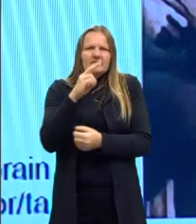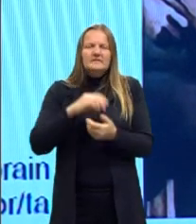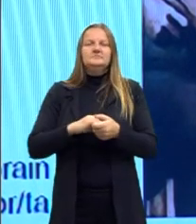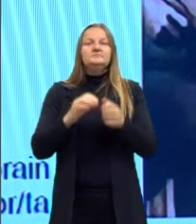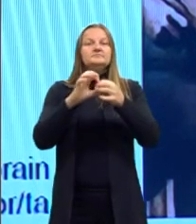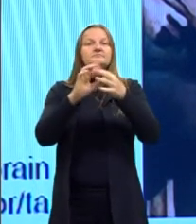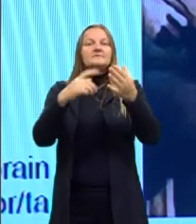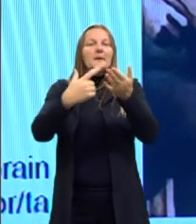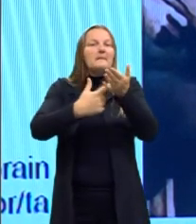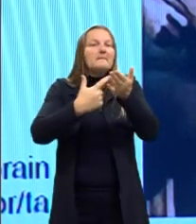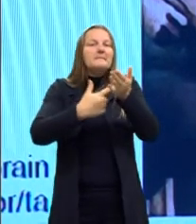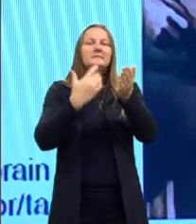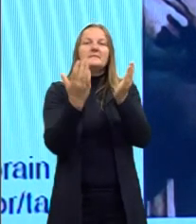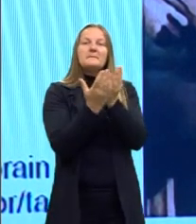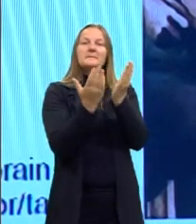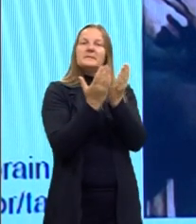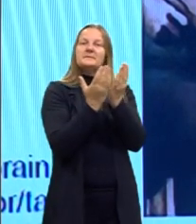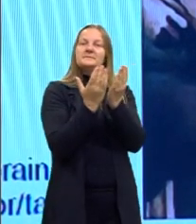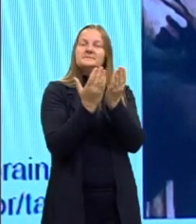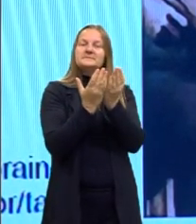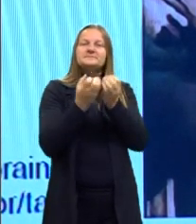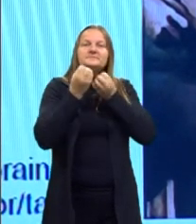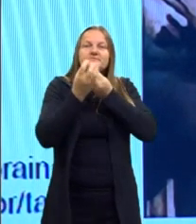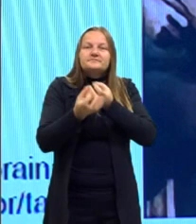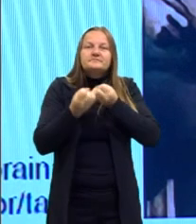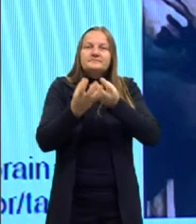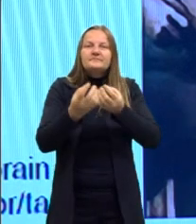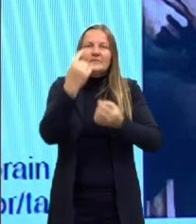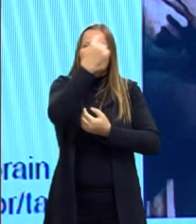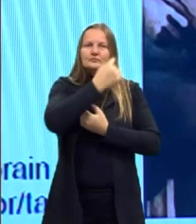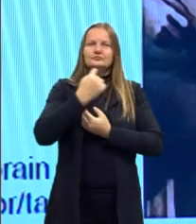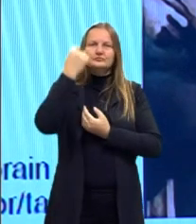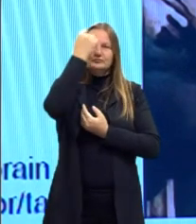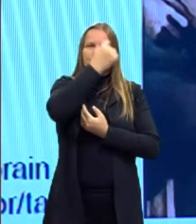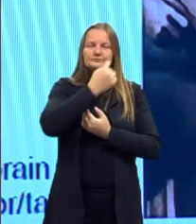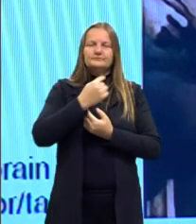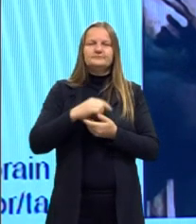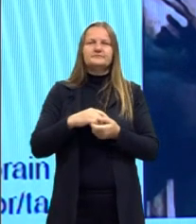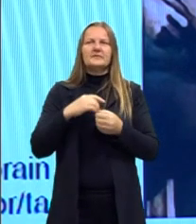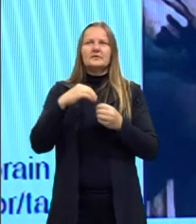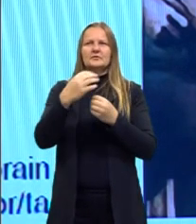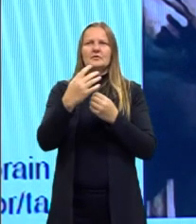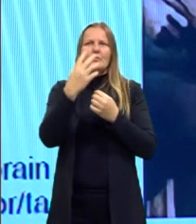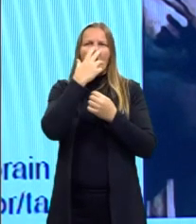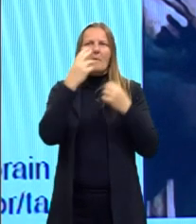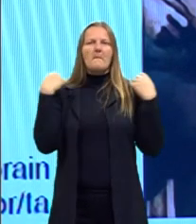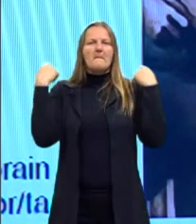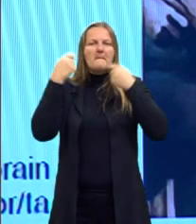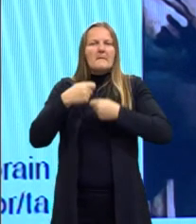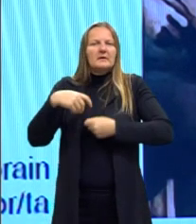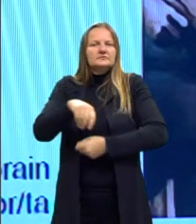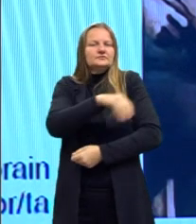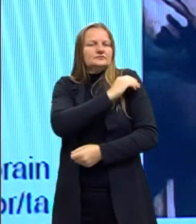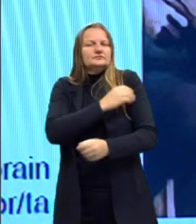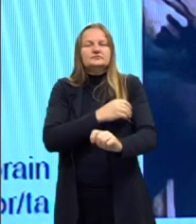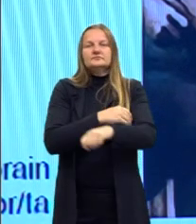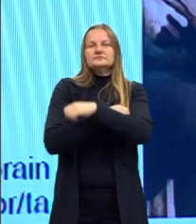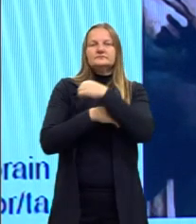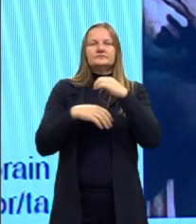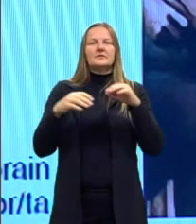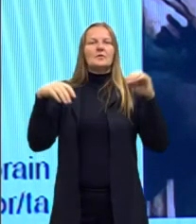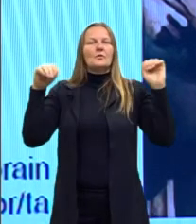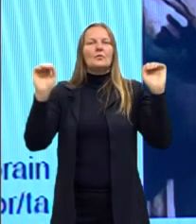bíblicos que descrevem a fisionomia. Está envolto em um manto, onde carrega com os seus